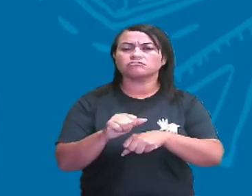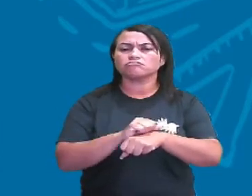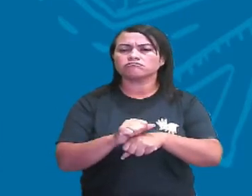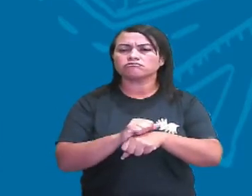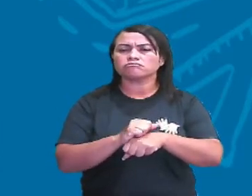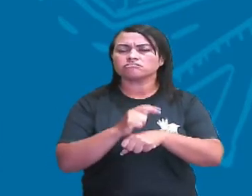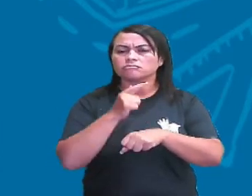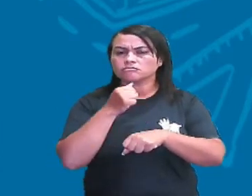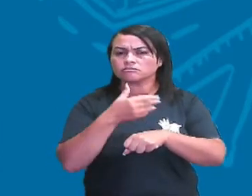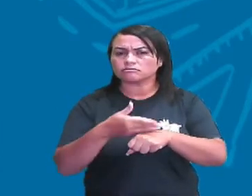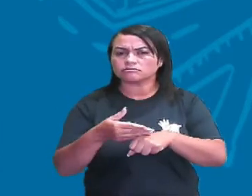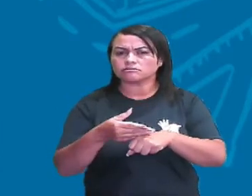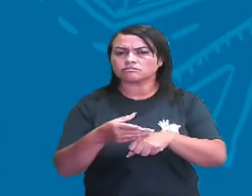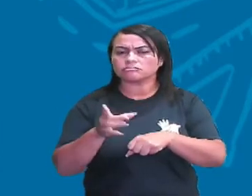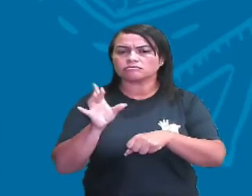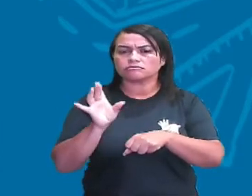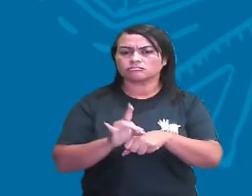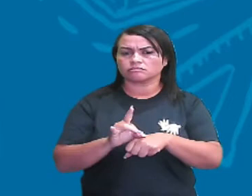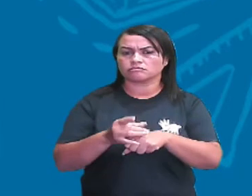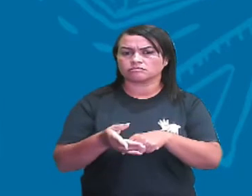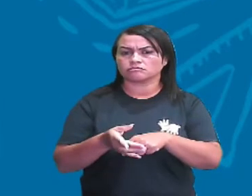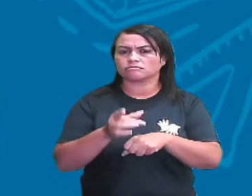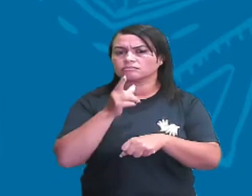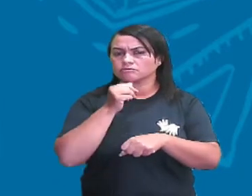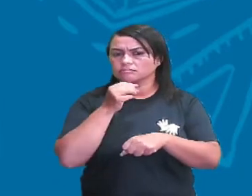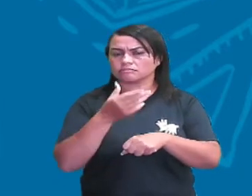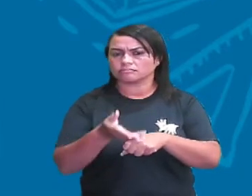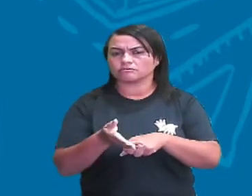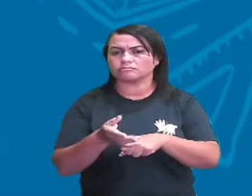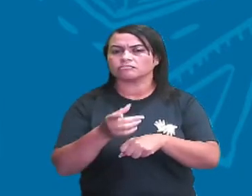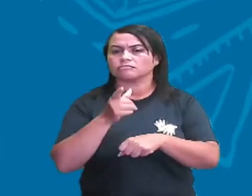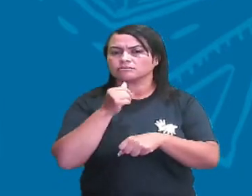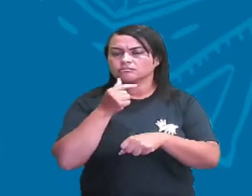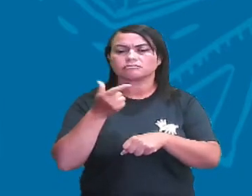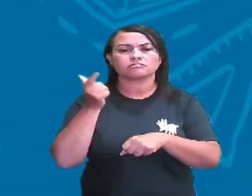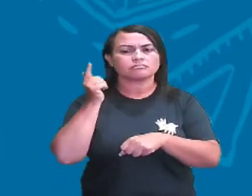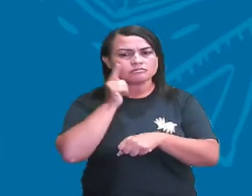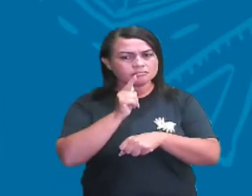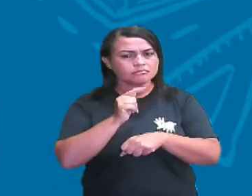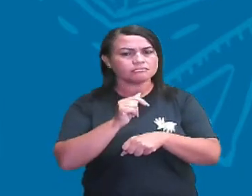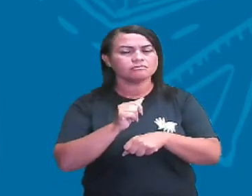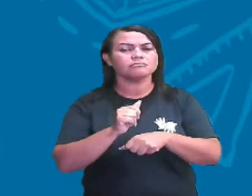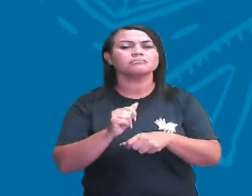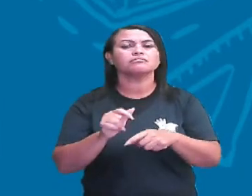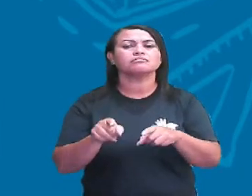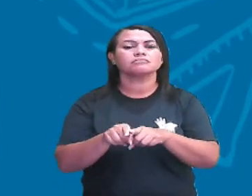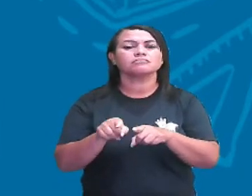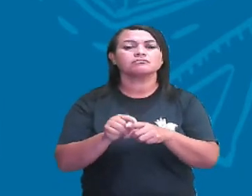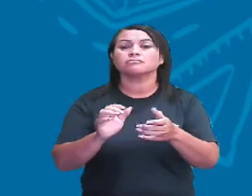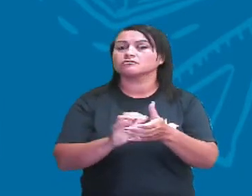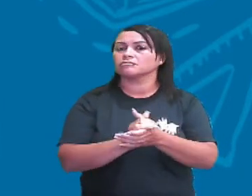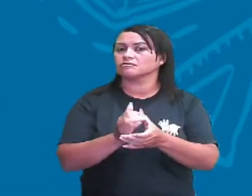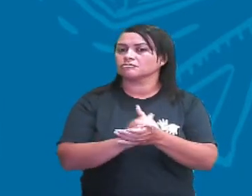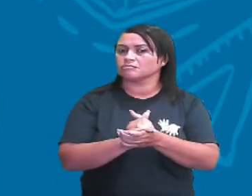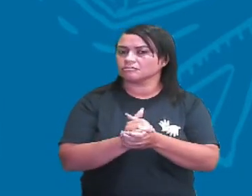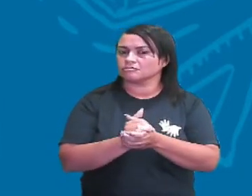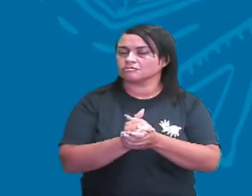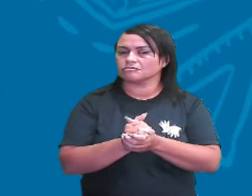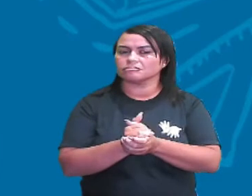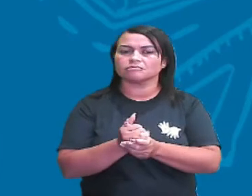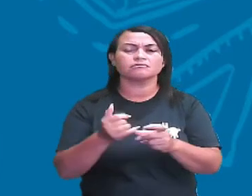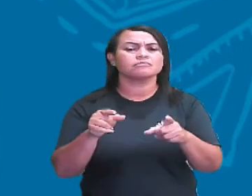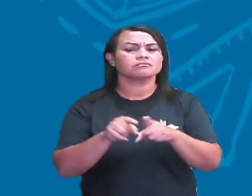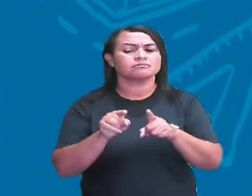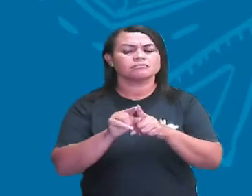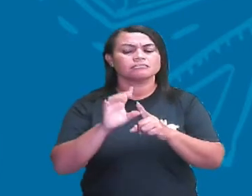vai se grudar na molécula da água. Então a água vai conseguir arrancar a gordura por conta do sabão. Isso